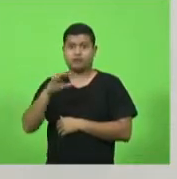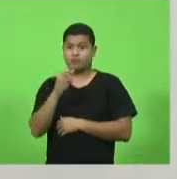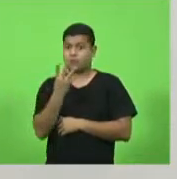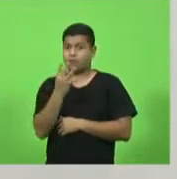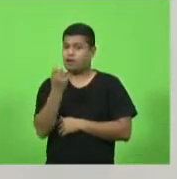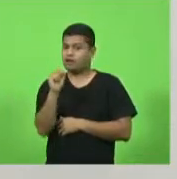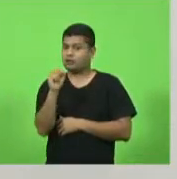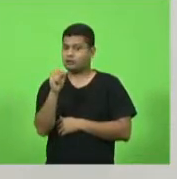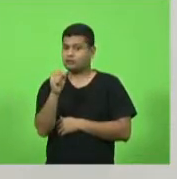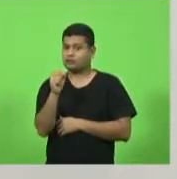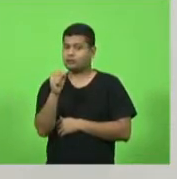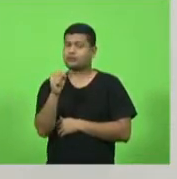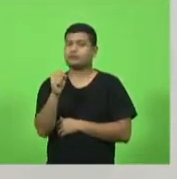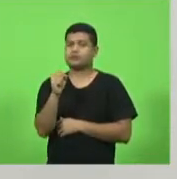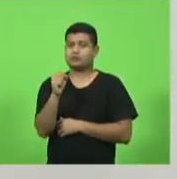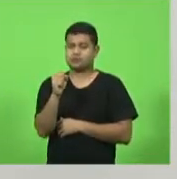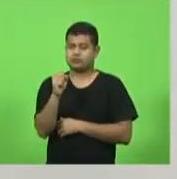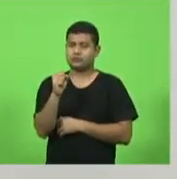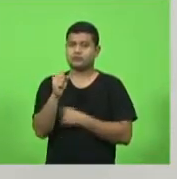48 policiais para aquela região.